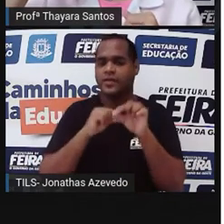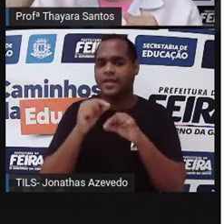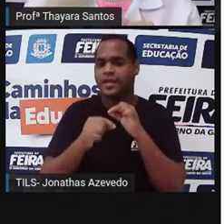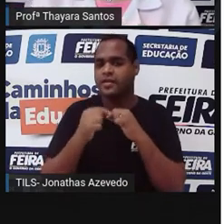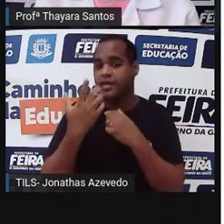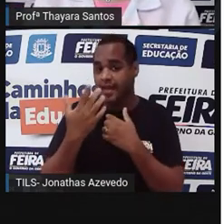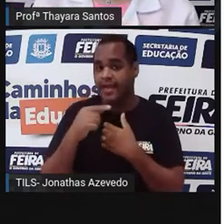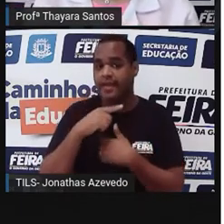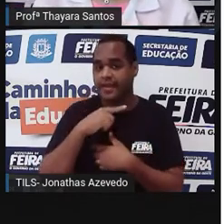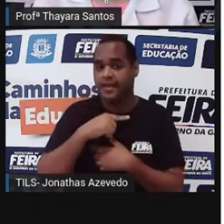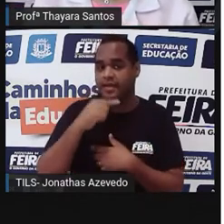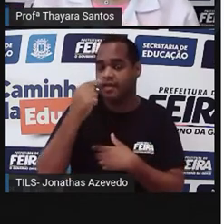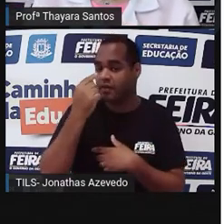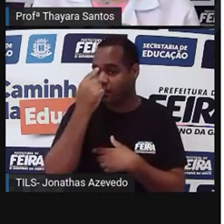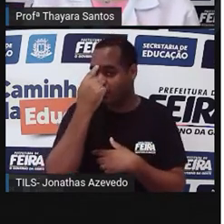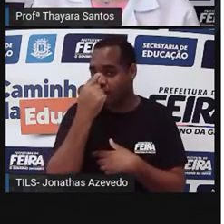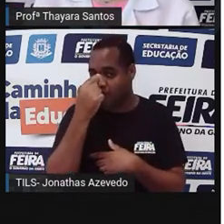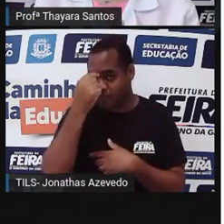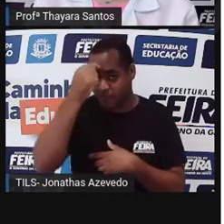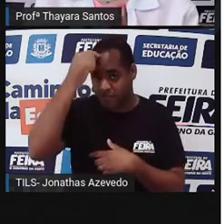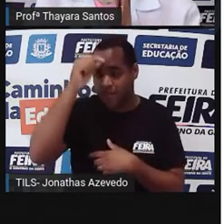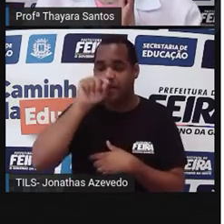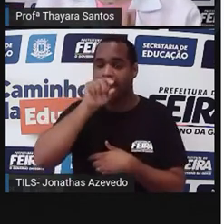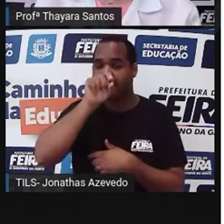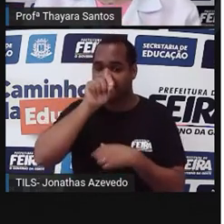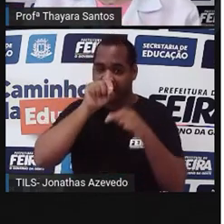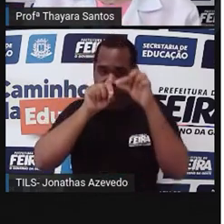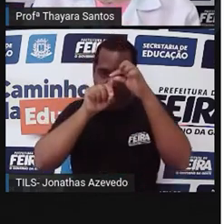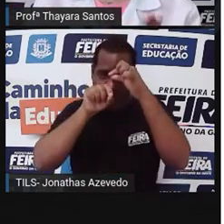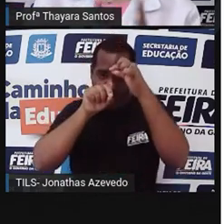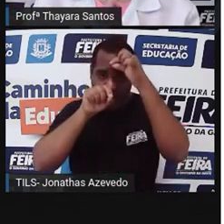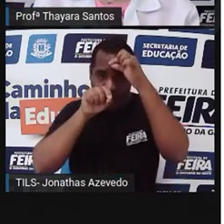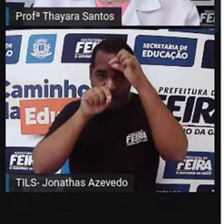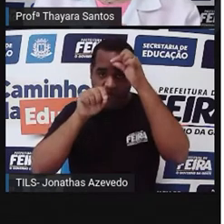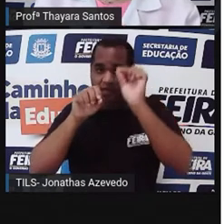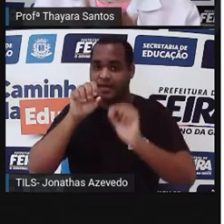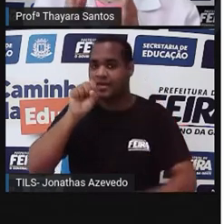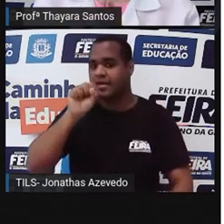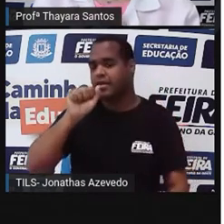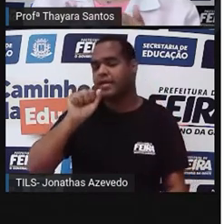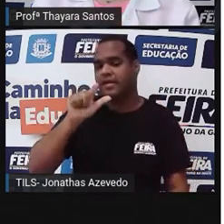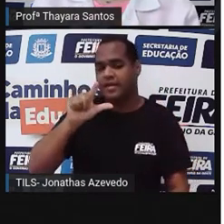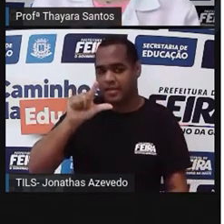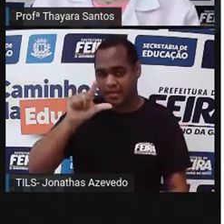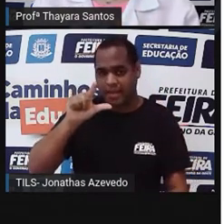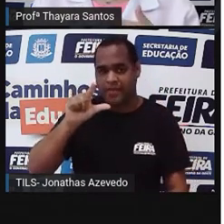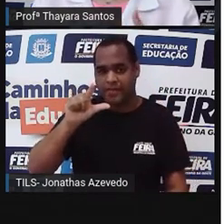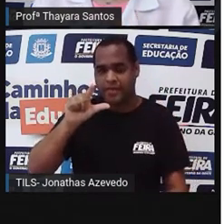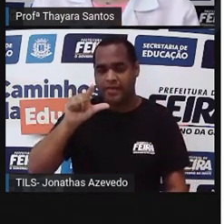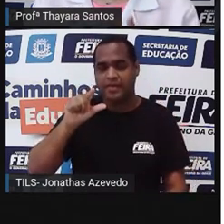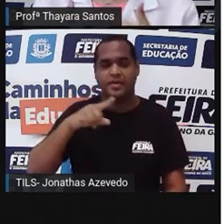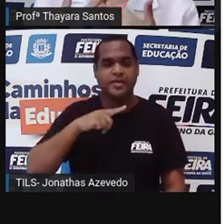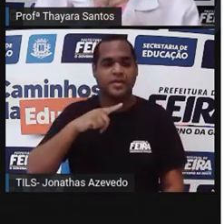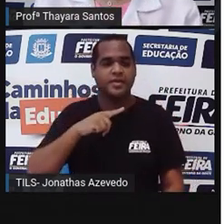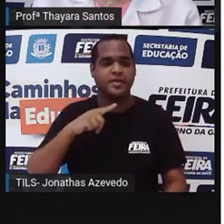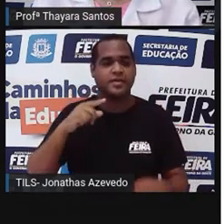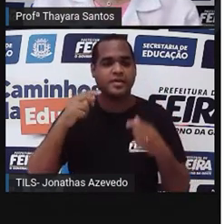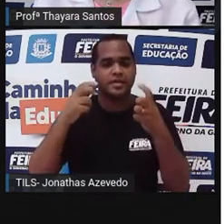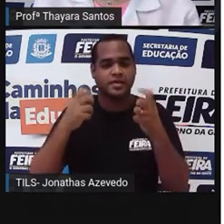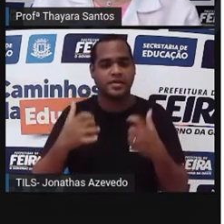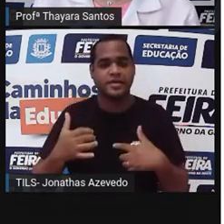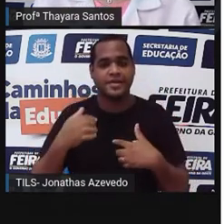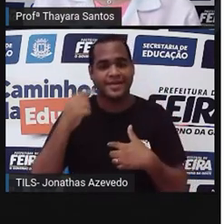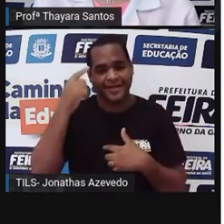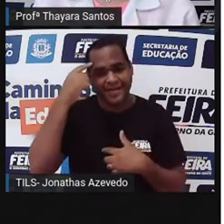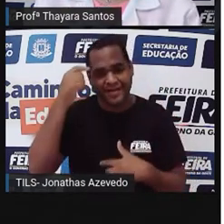acima do bico, entre os olhos dela, que é a glândula de sal. Essa glândula de sal serve justamente para ela excretar